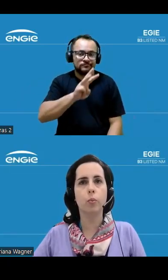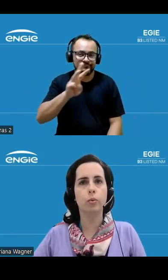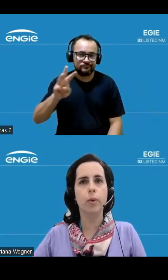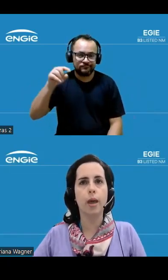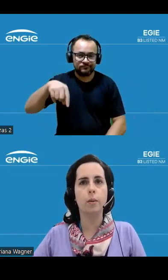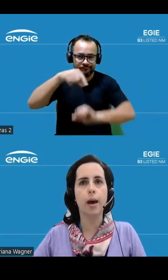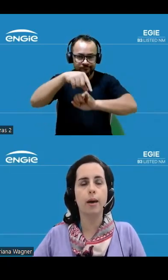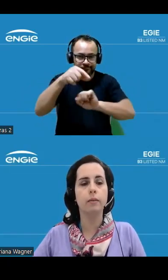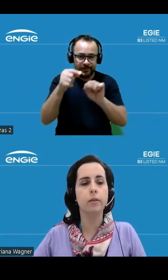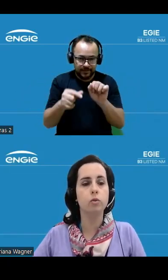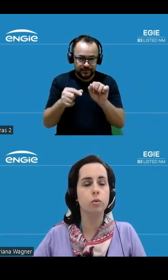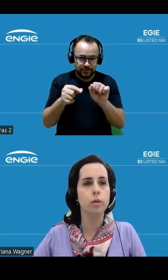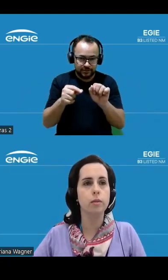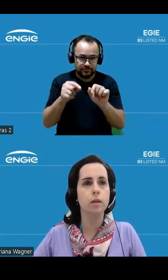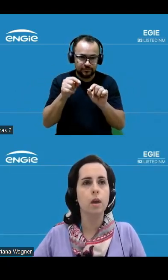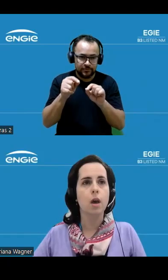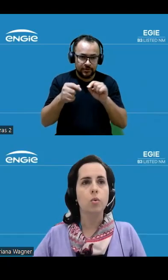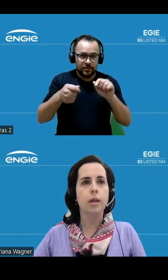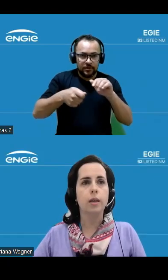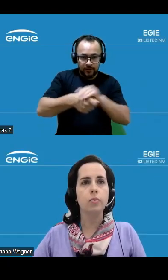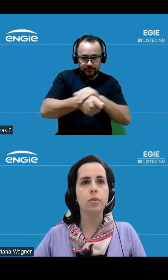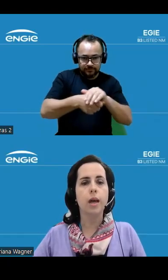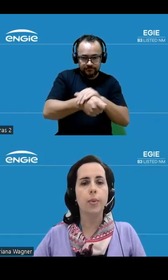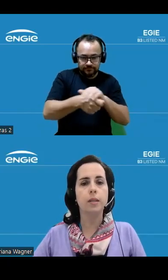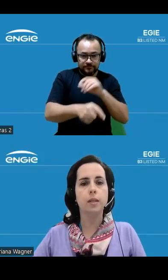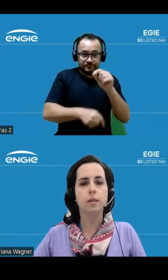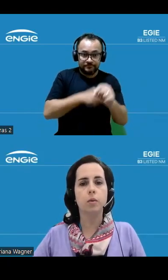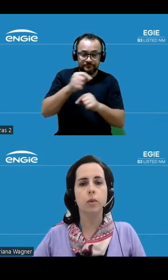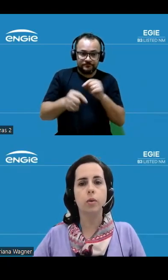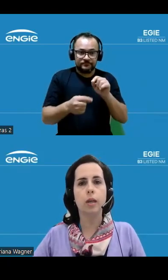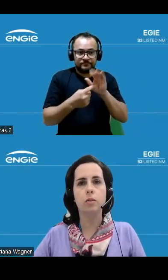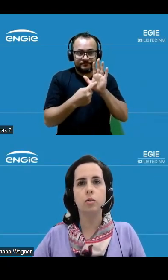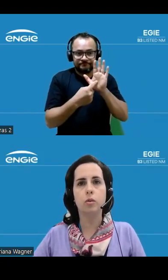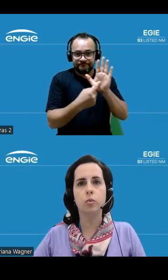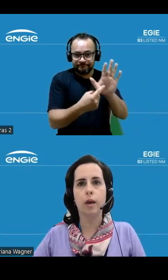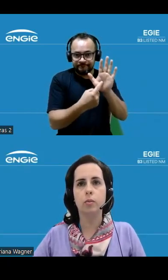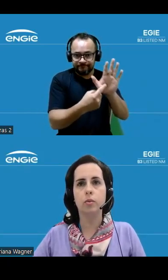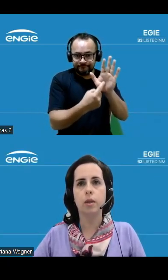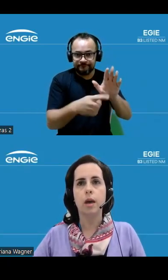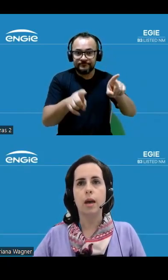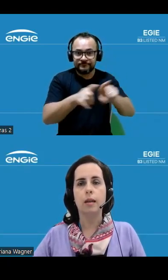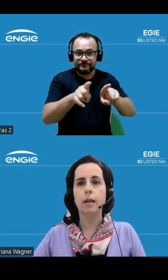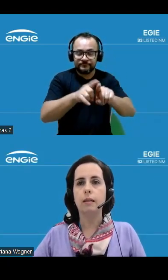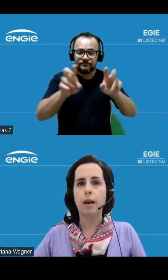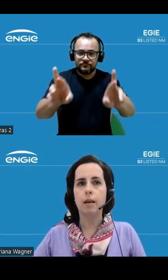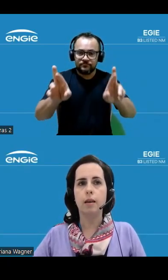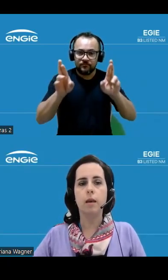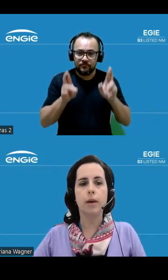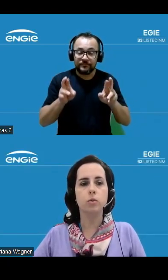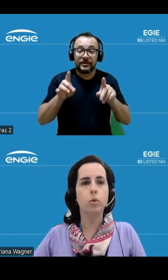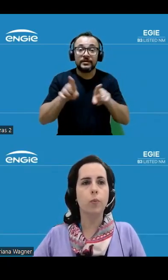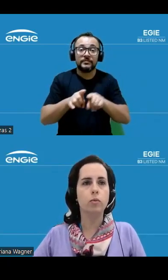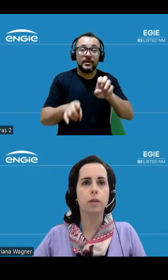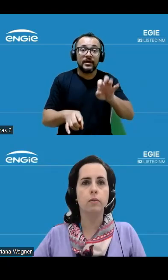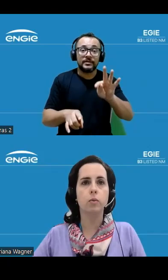.com.br barra investidores os arquivos da apresentação e do release de resultados, além da ITR e